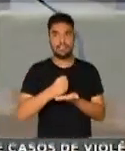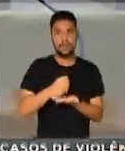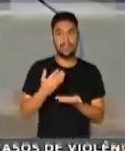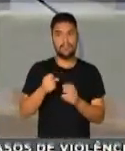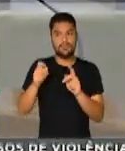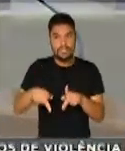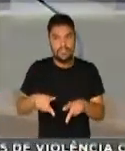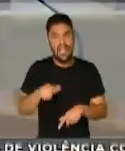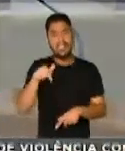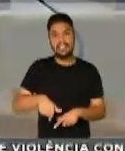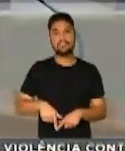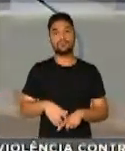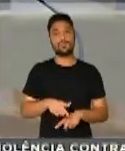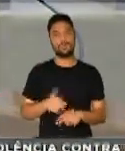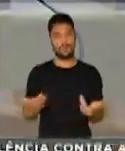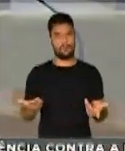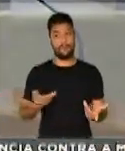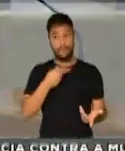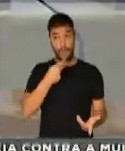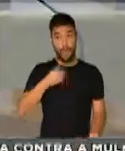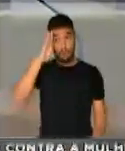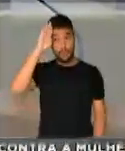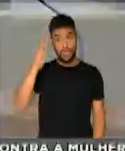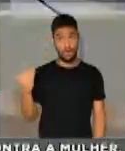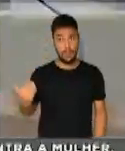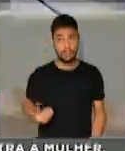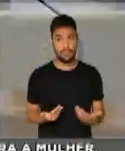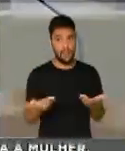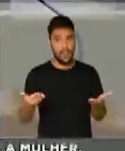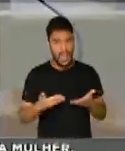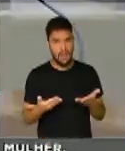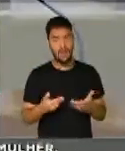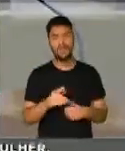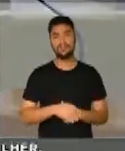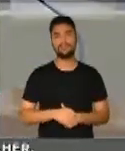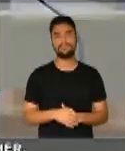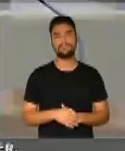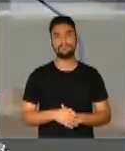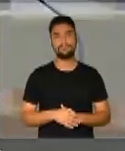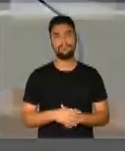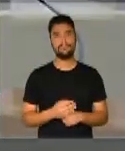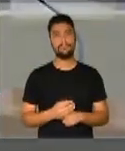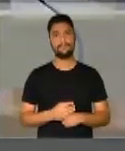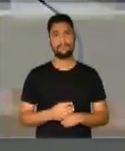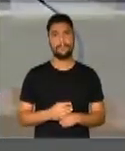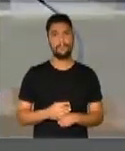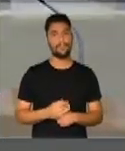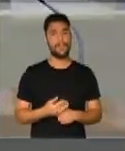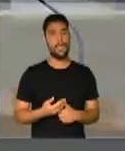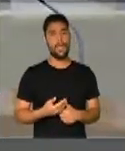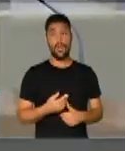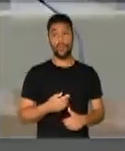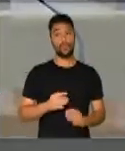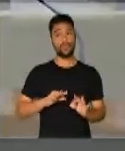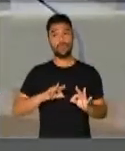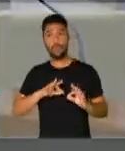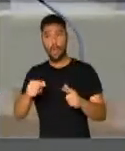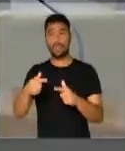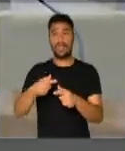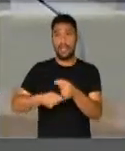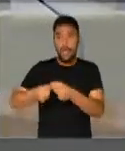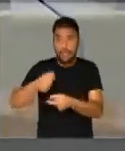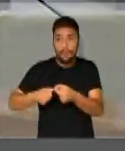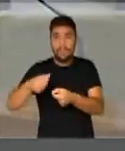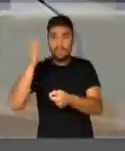desmascarar, desconstruir esta ideia falaciosa de que nós vamos resolver os problemas da